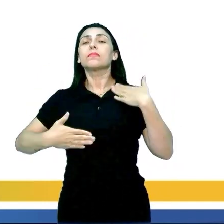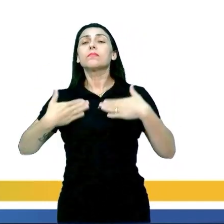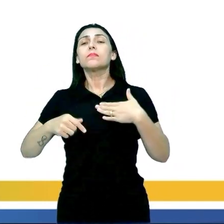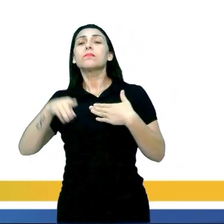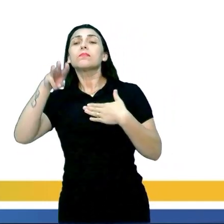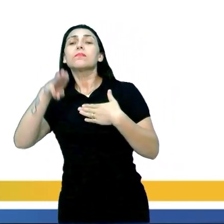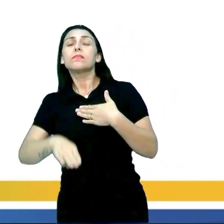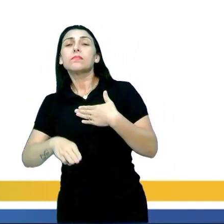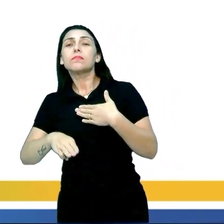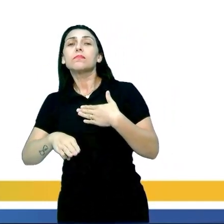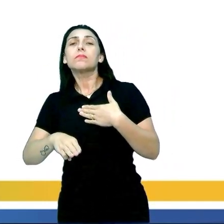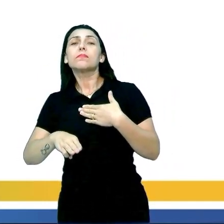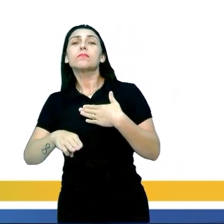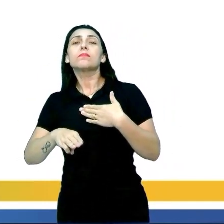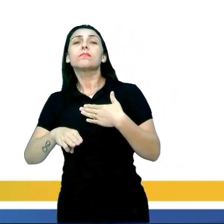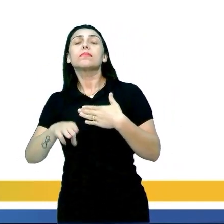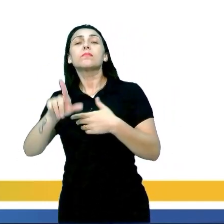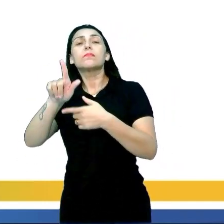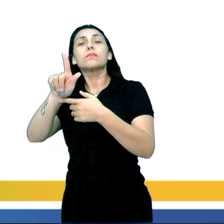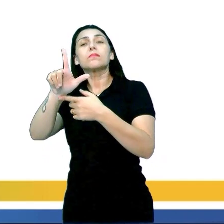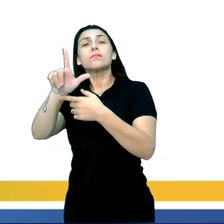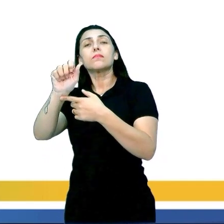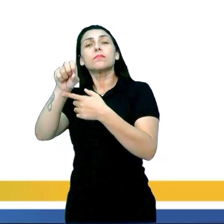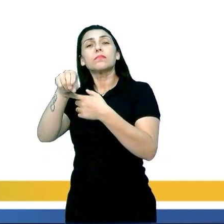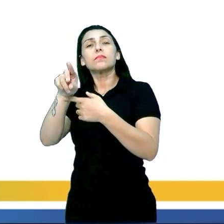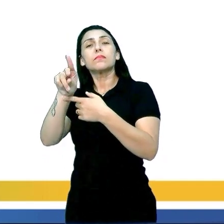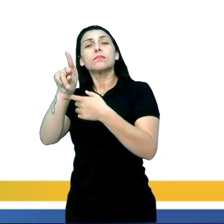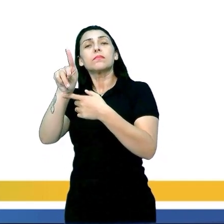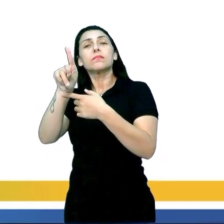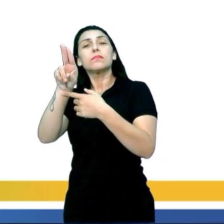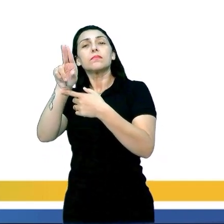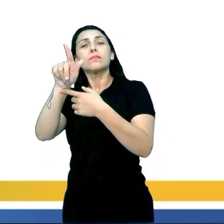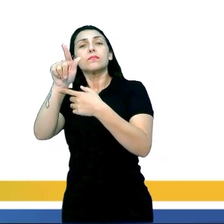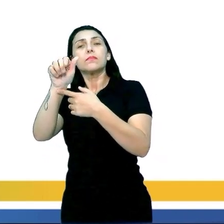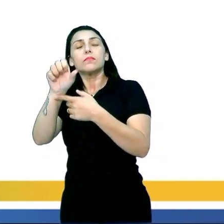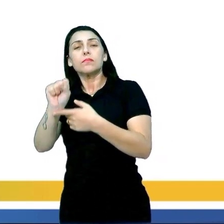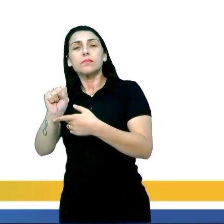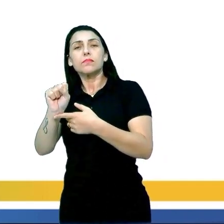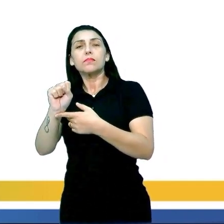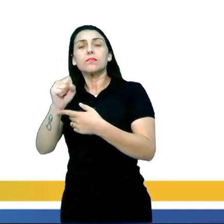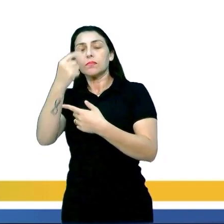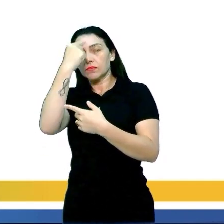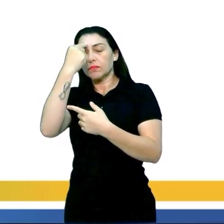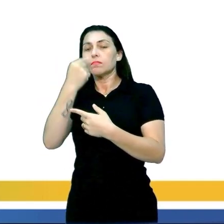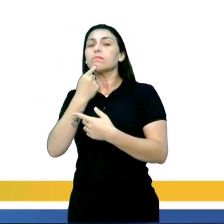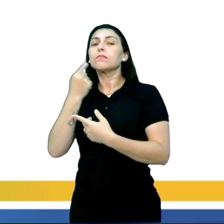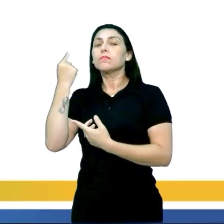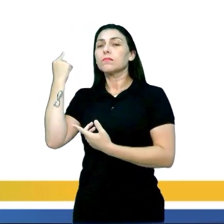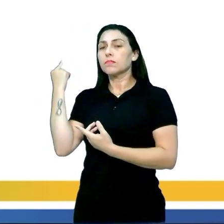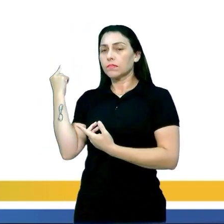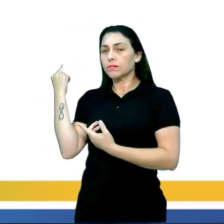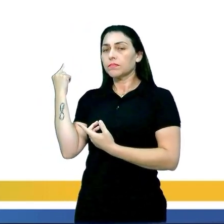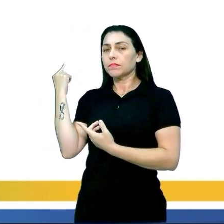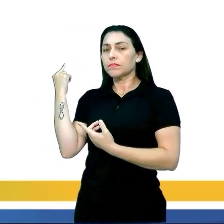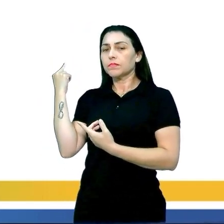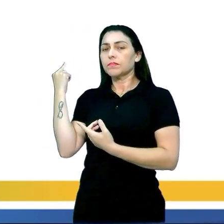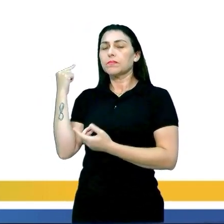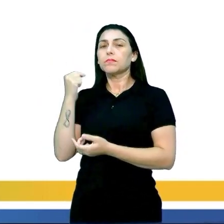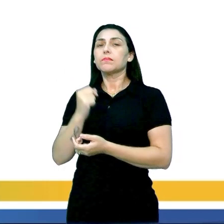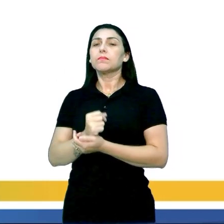quem é que são essas glândulas? Pessoal, aqui na imagem temos as glândulas endócrinas.